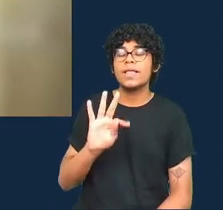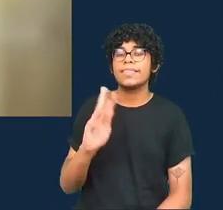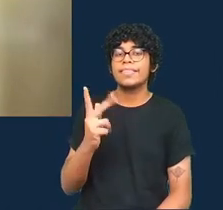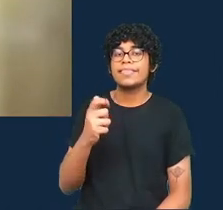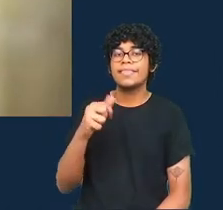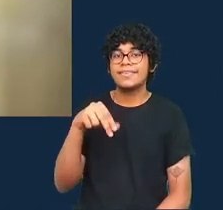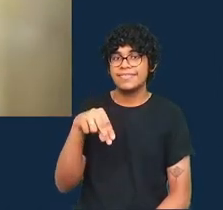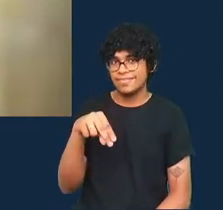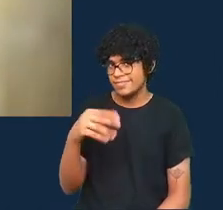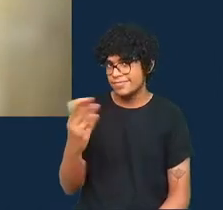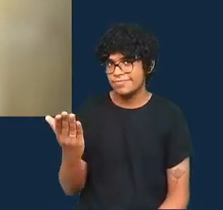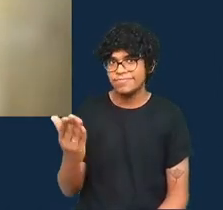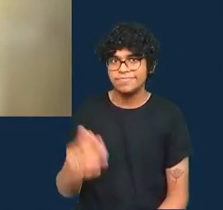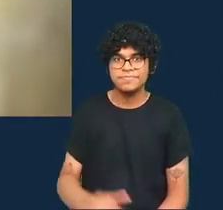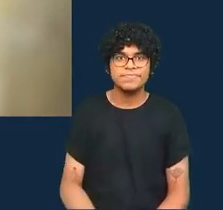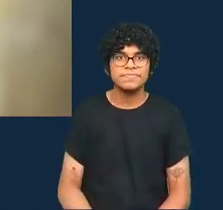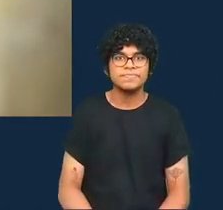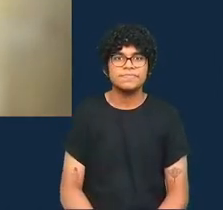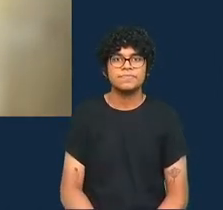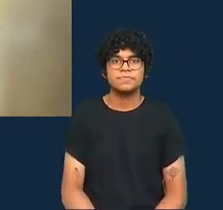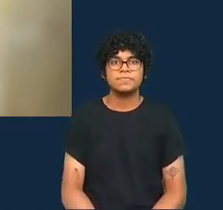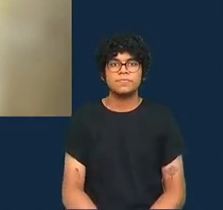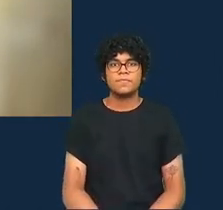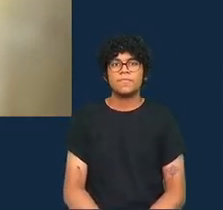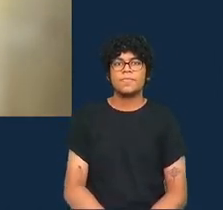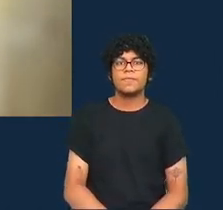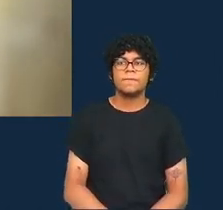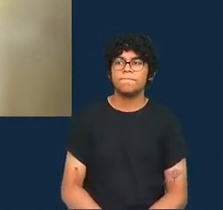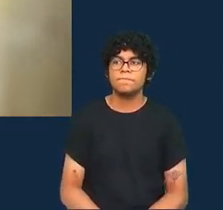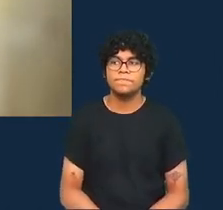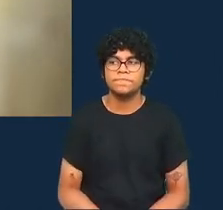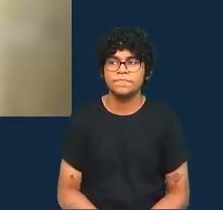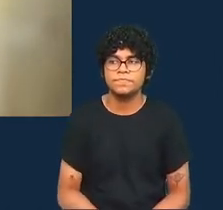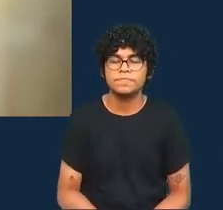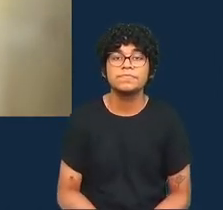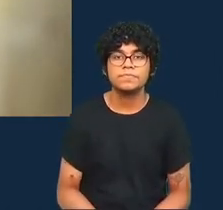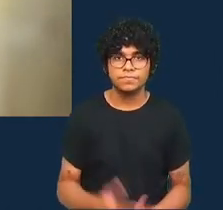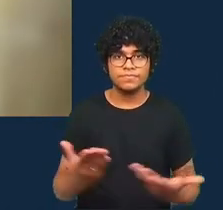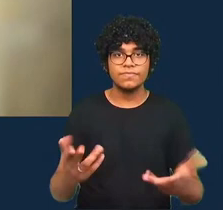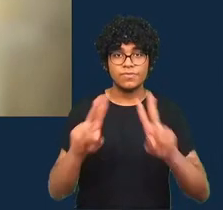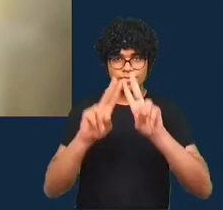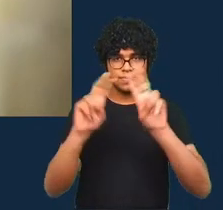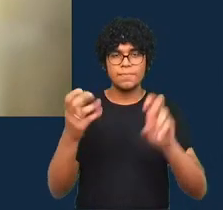bom voltando ao que foi falado mais cedo